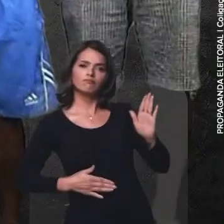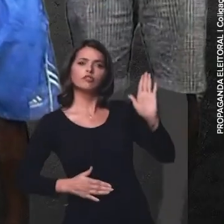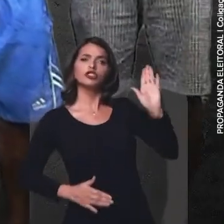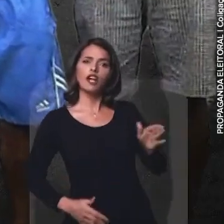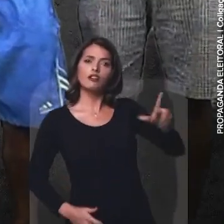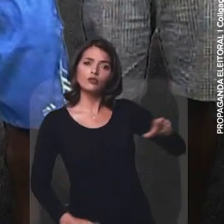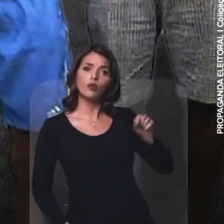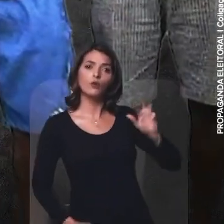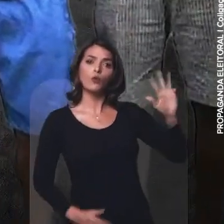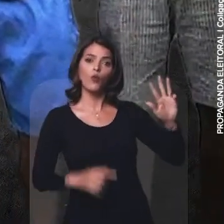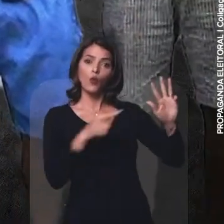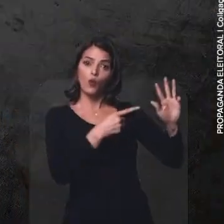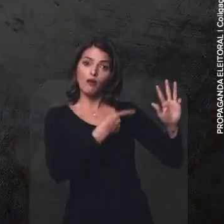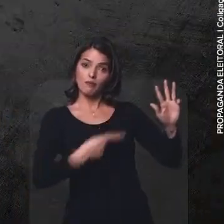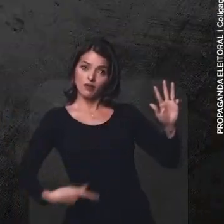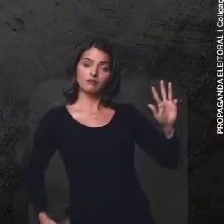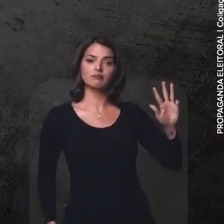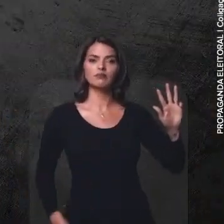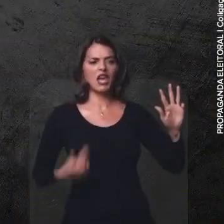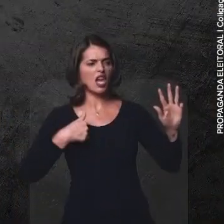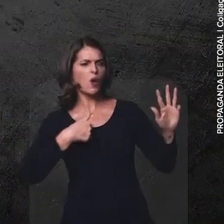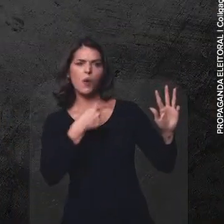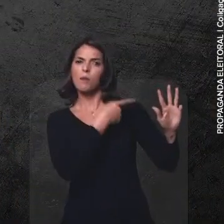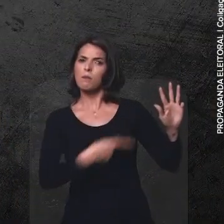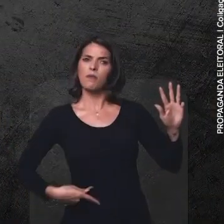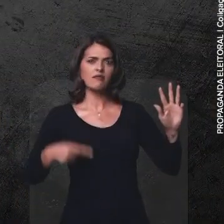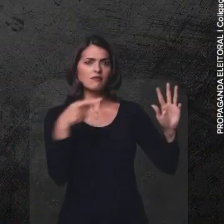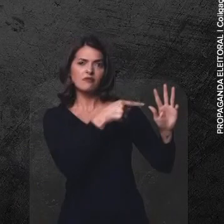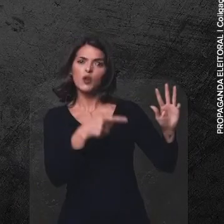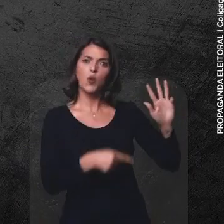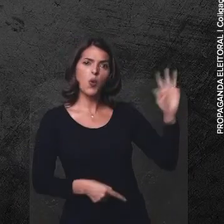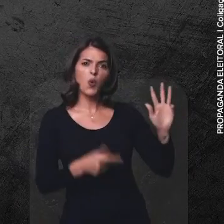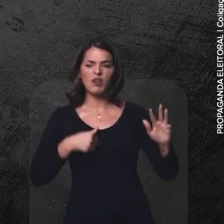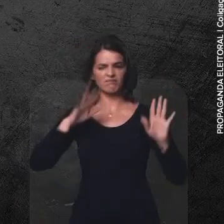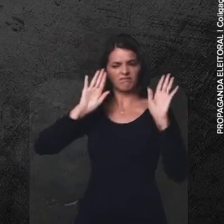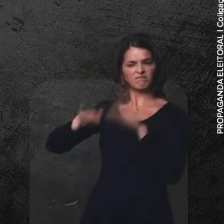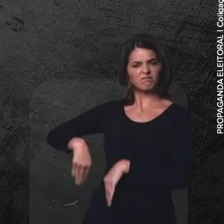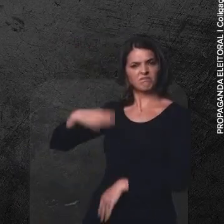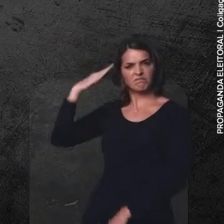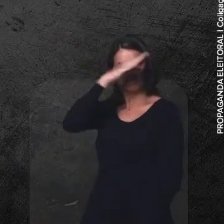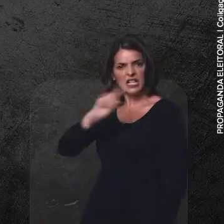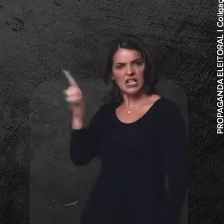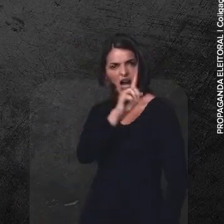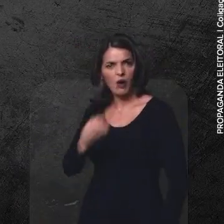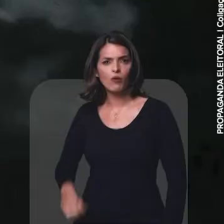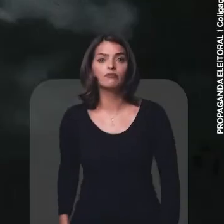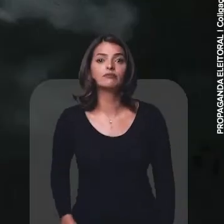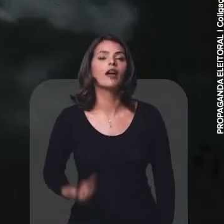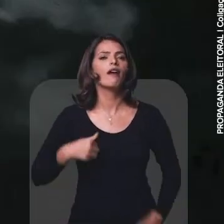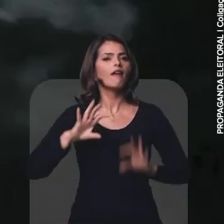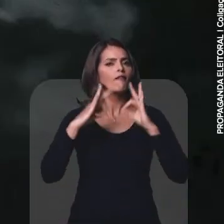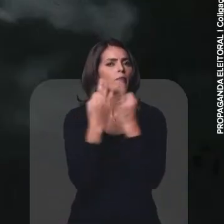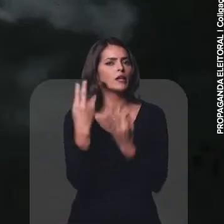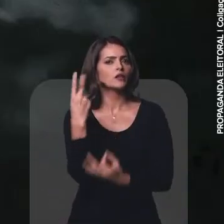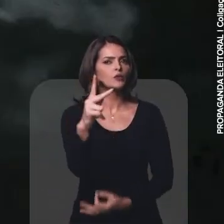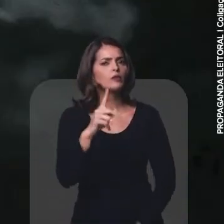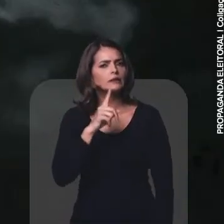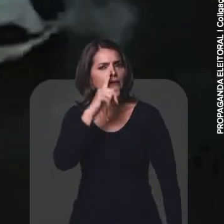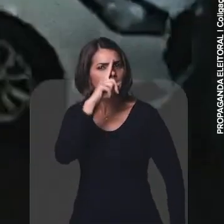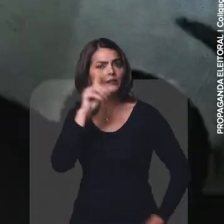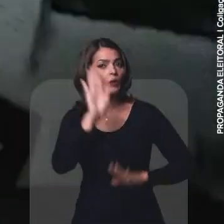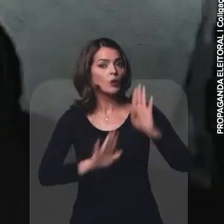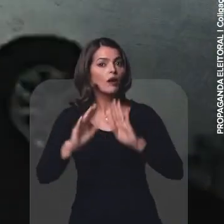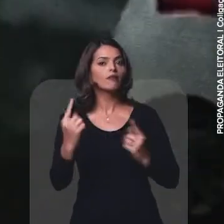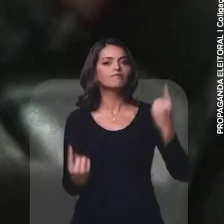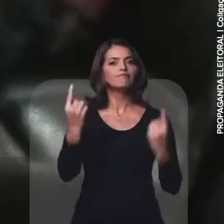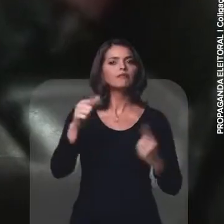criminosos escolheram Lula para presidente. Eu sou o Lula, não sou o Bolsonaro, não. Eu bato no Lula. É a vida da sua família